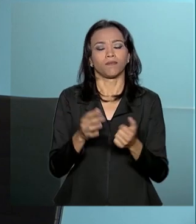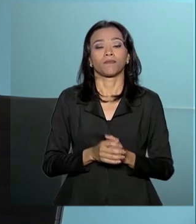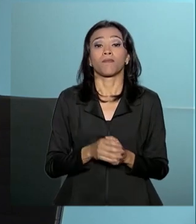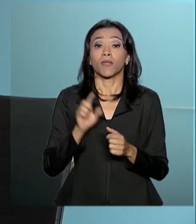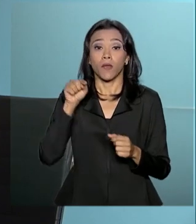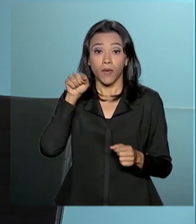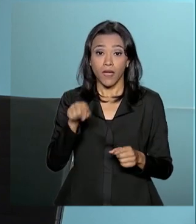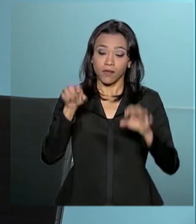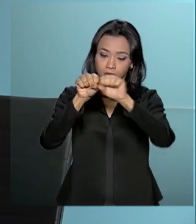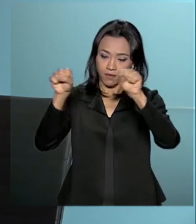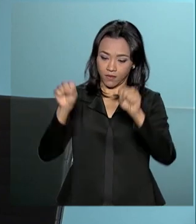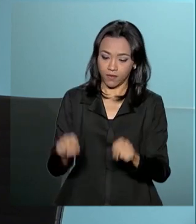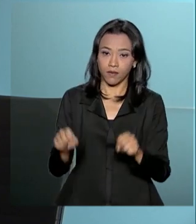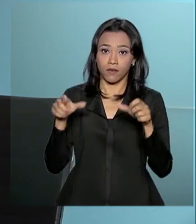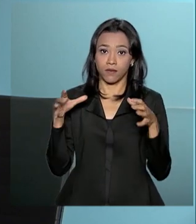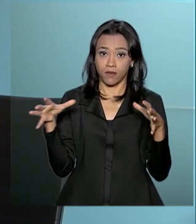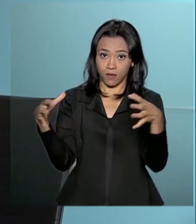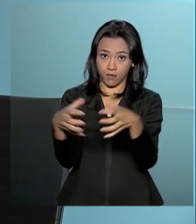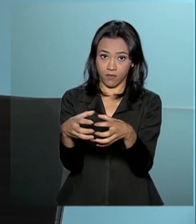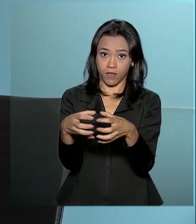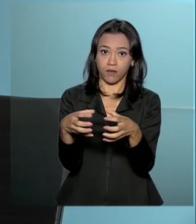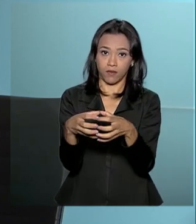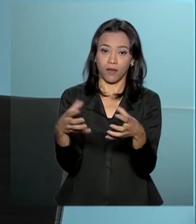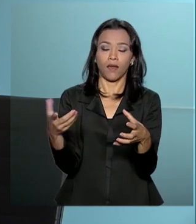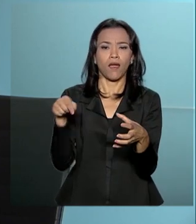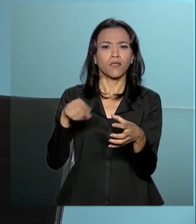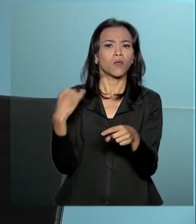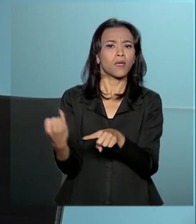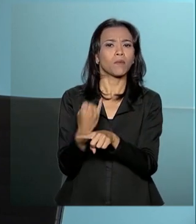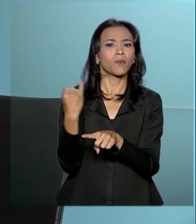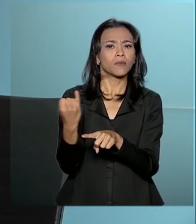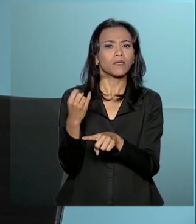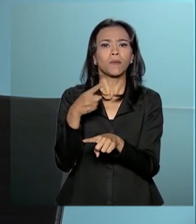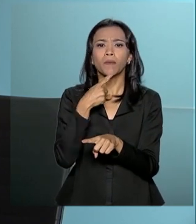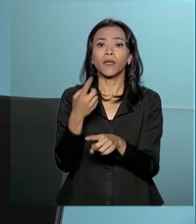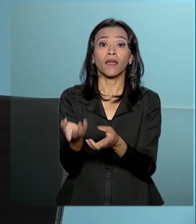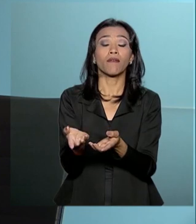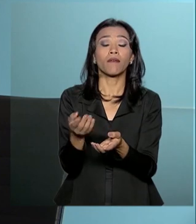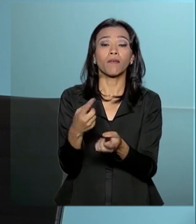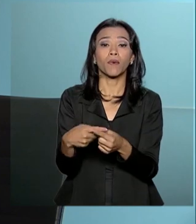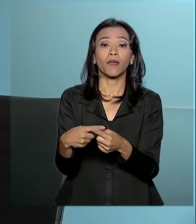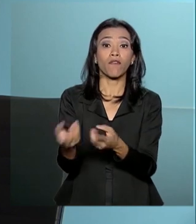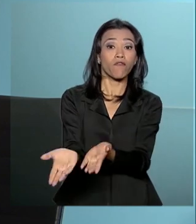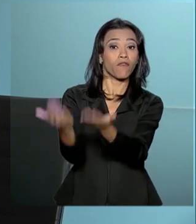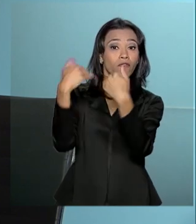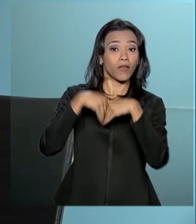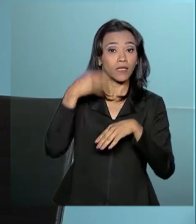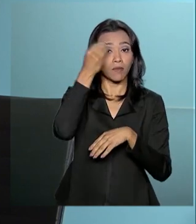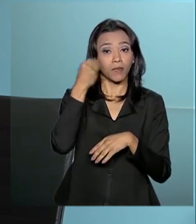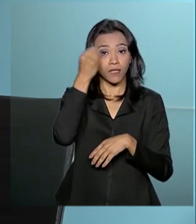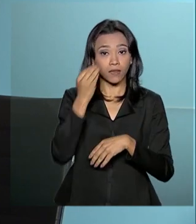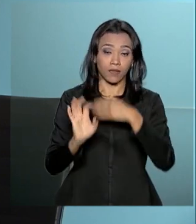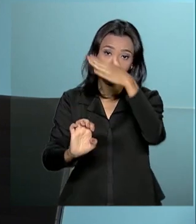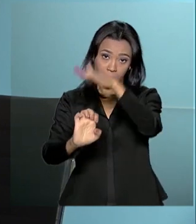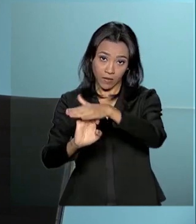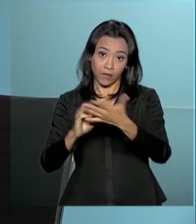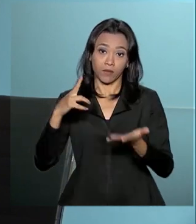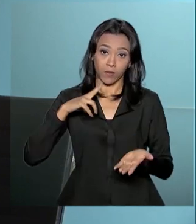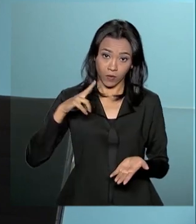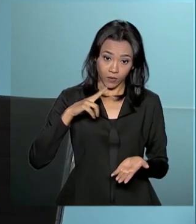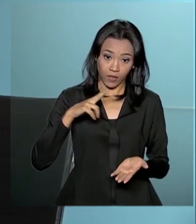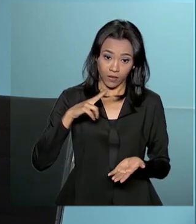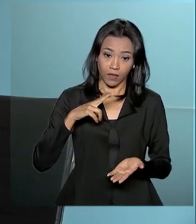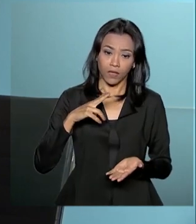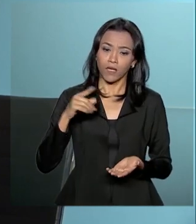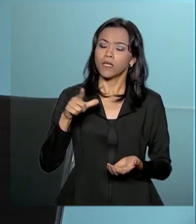Esse sistema, ele é um sistema que vem muito importado da experiência da iniciativa privada que iniciou isso.